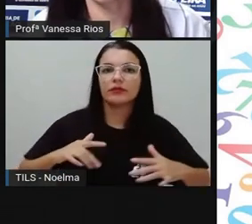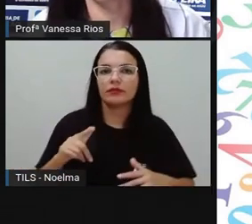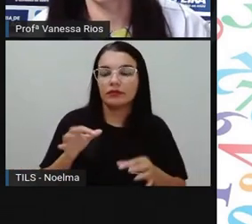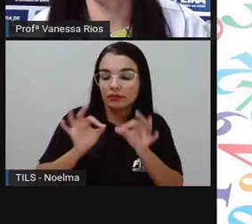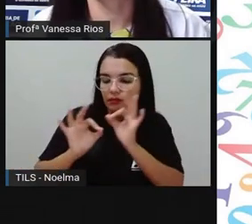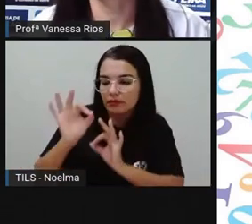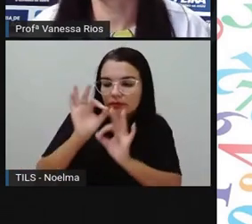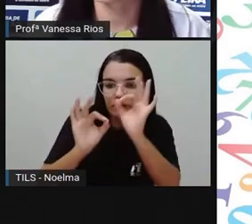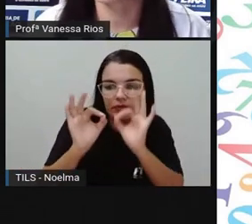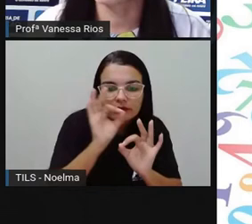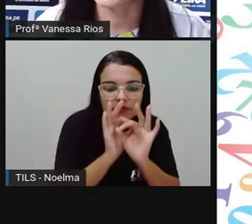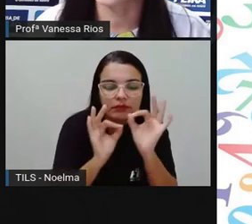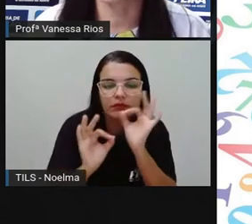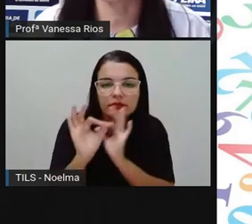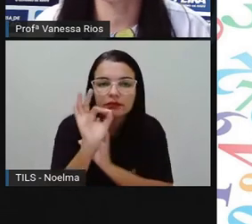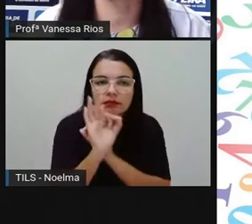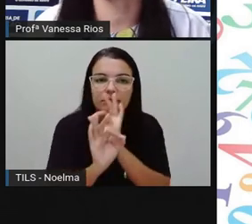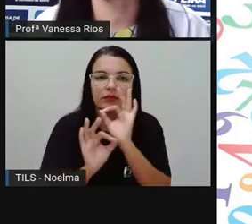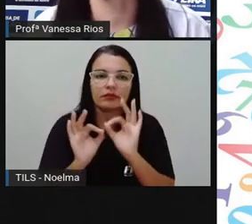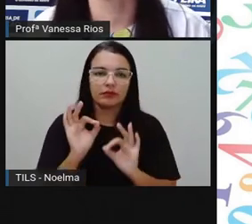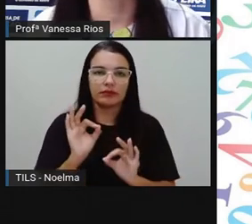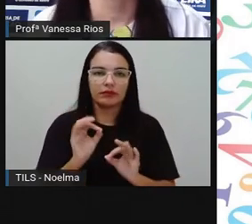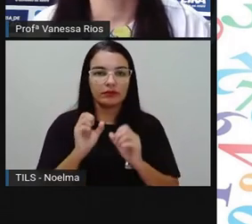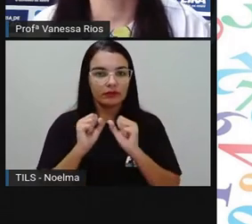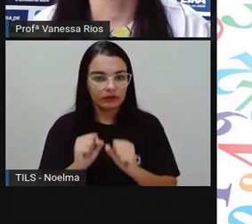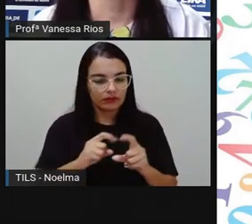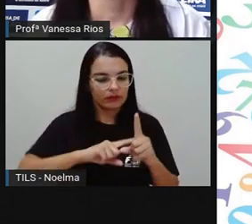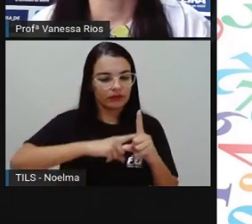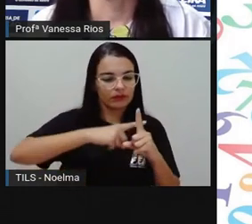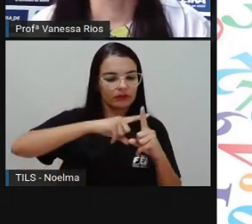moléculas. Lembrando aí que a temperatura pode medir